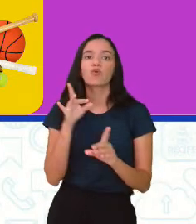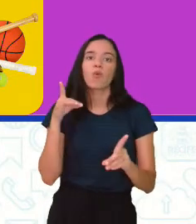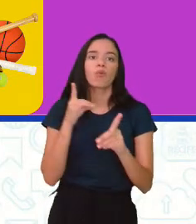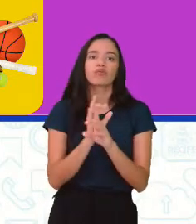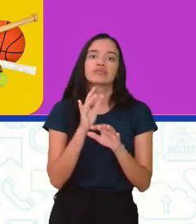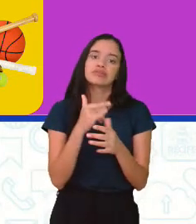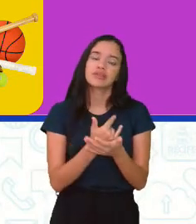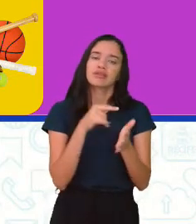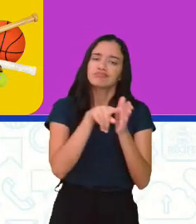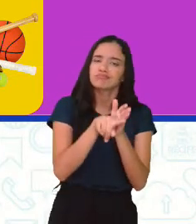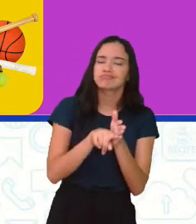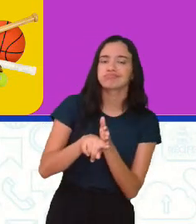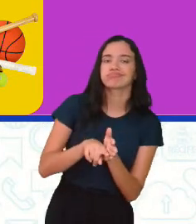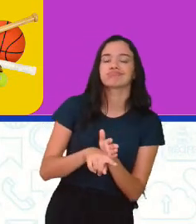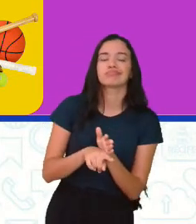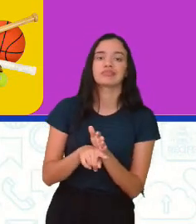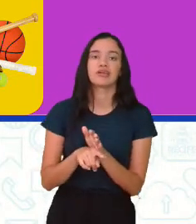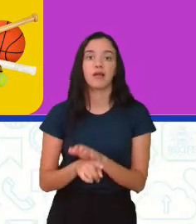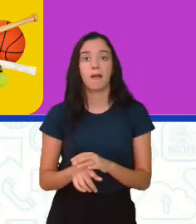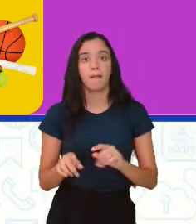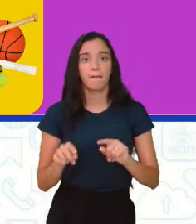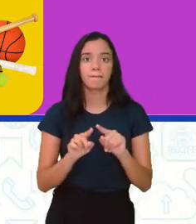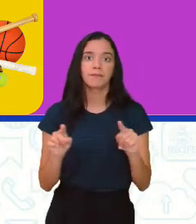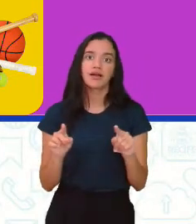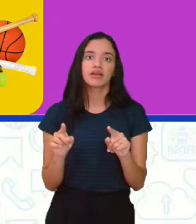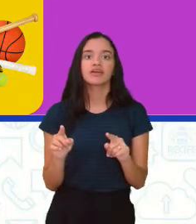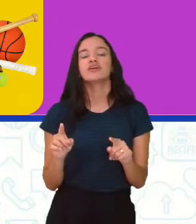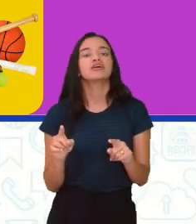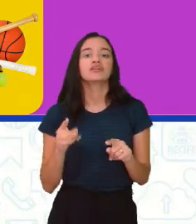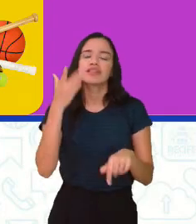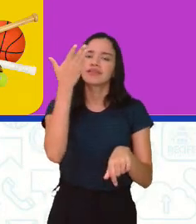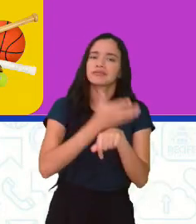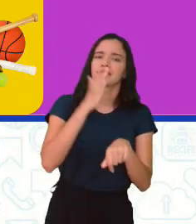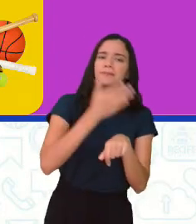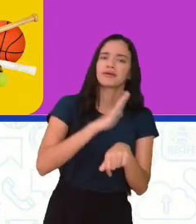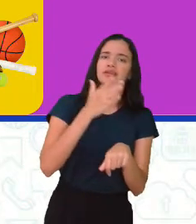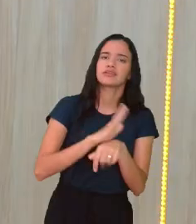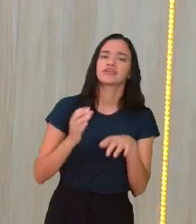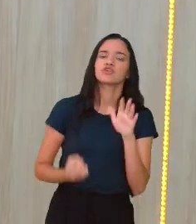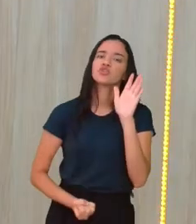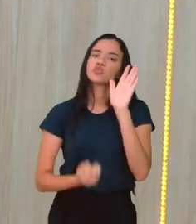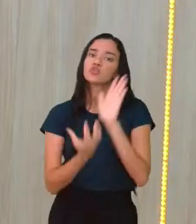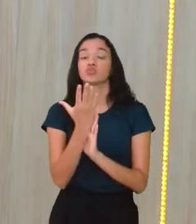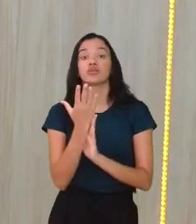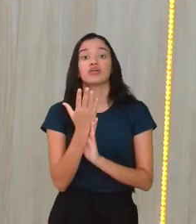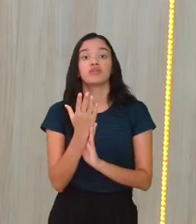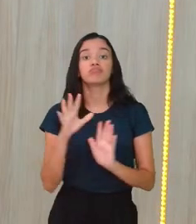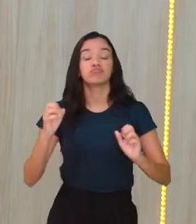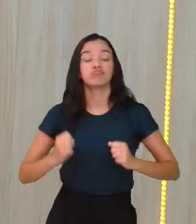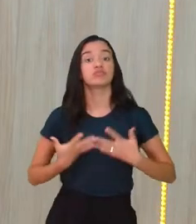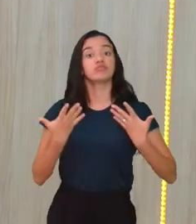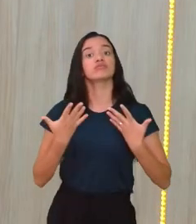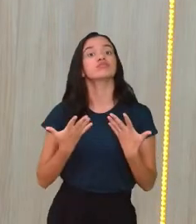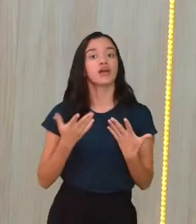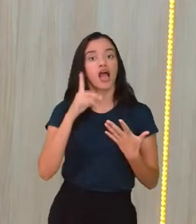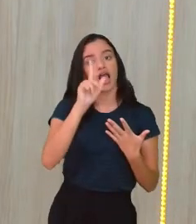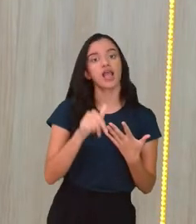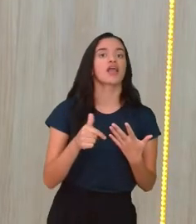imagens sobre essa modalidade. Mas, nessa prática, surgiu, né? Despertou aí uma